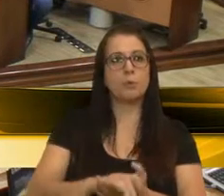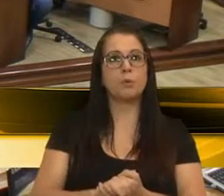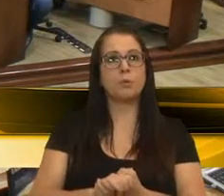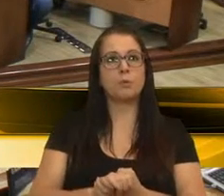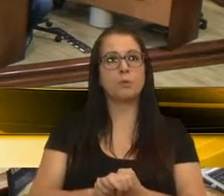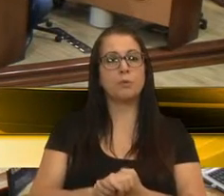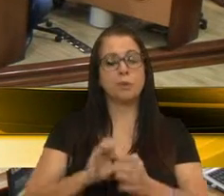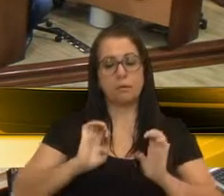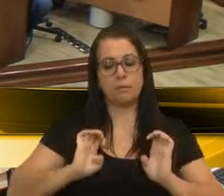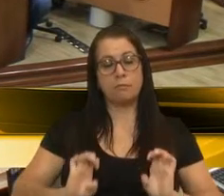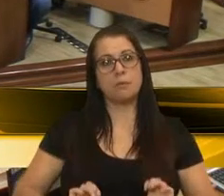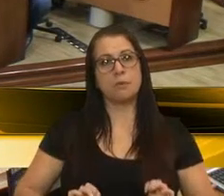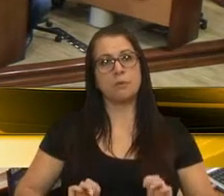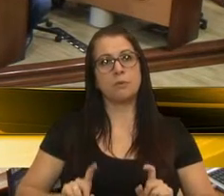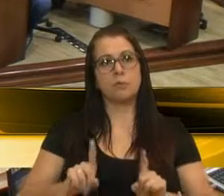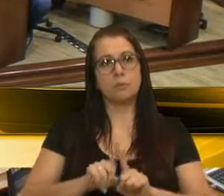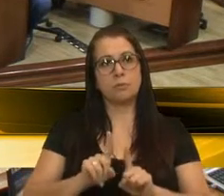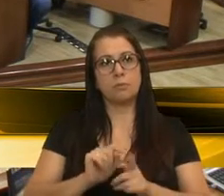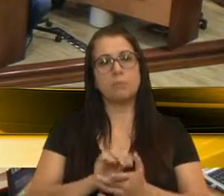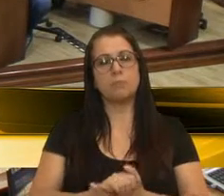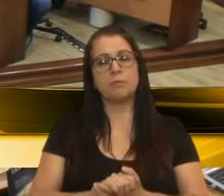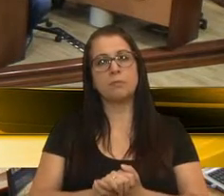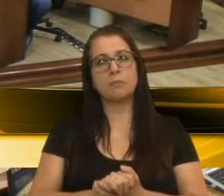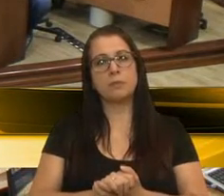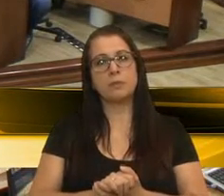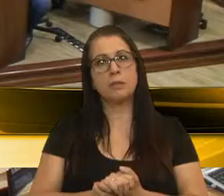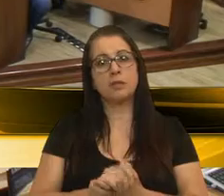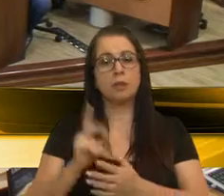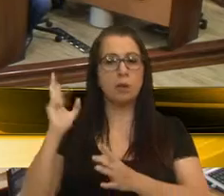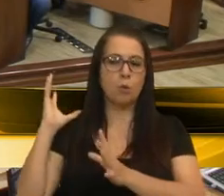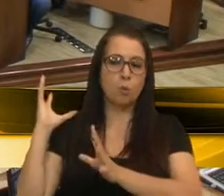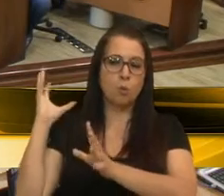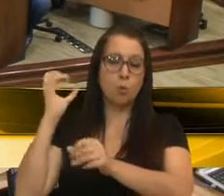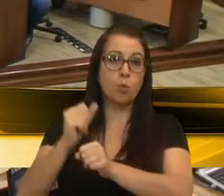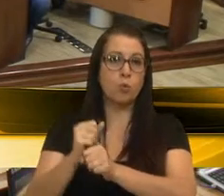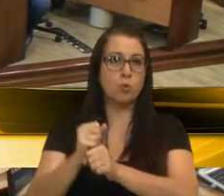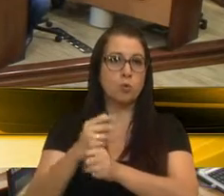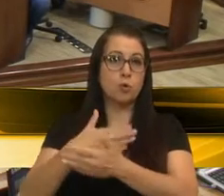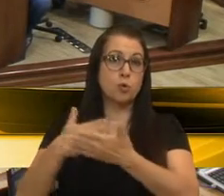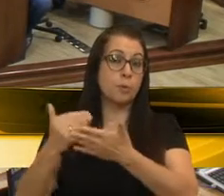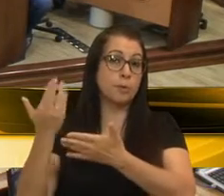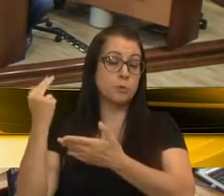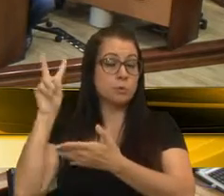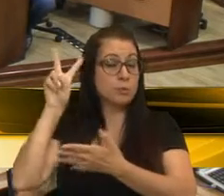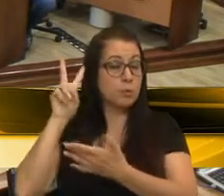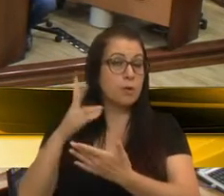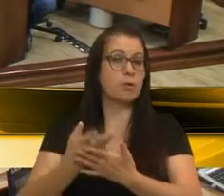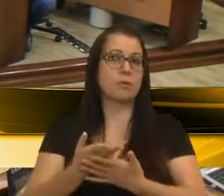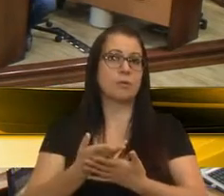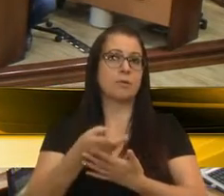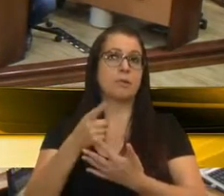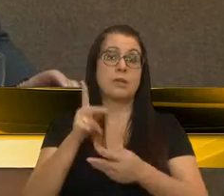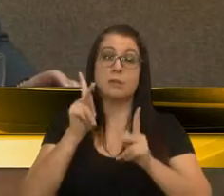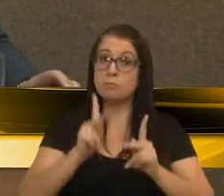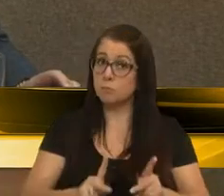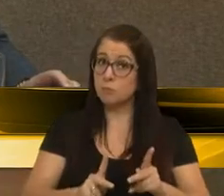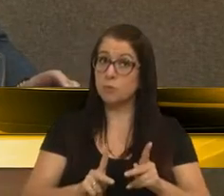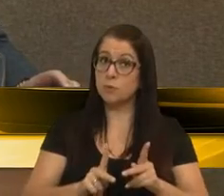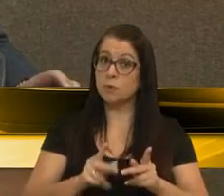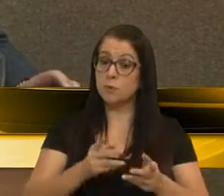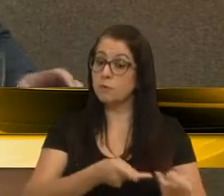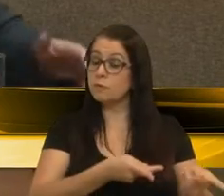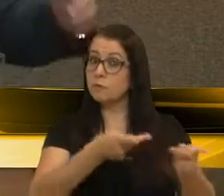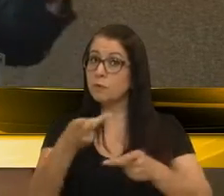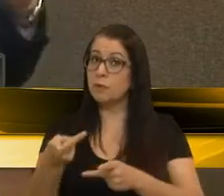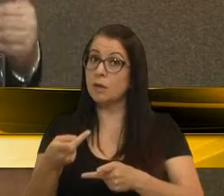ético, inclusive, de resgate de origens e assim por diante. E as pessoas que vêm nos